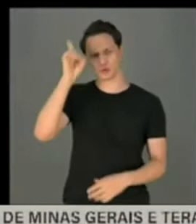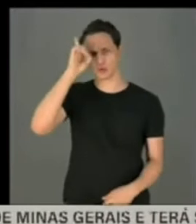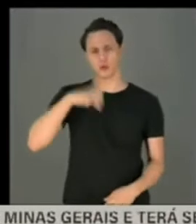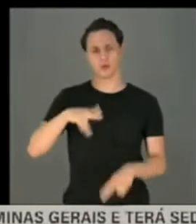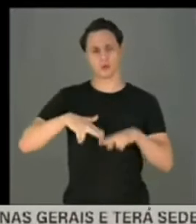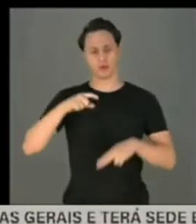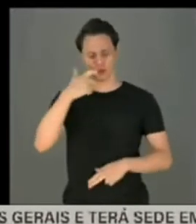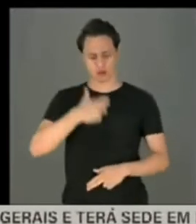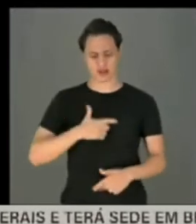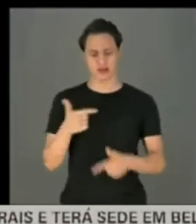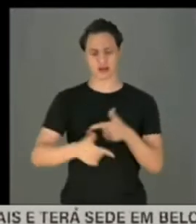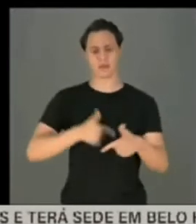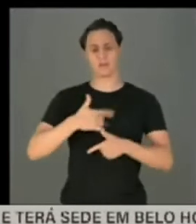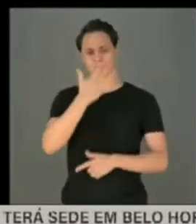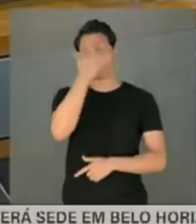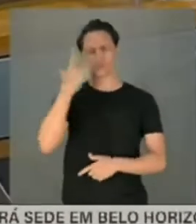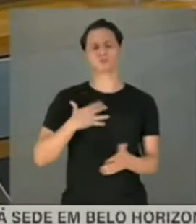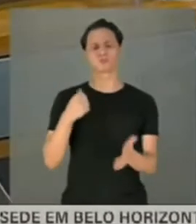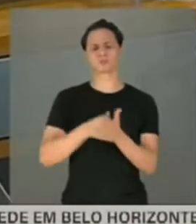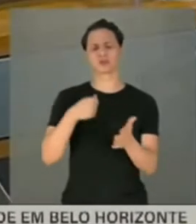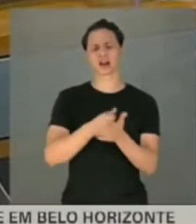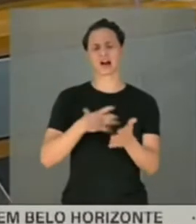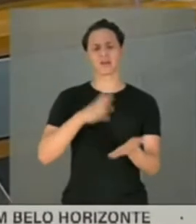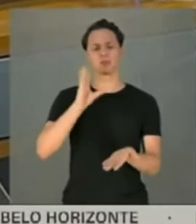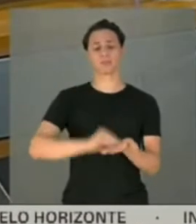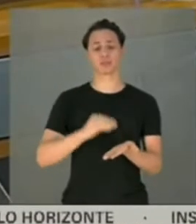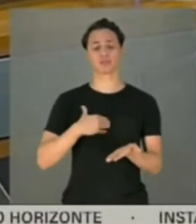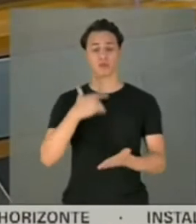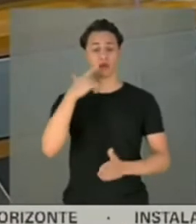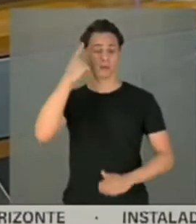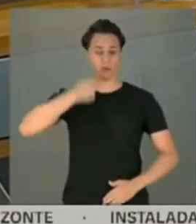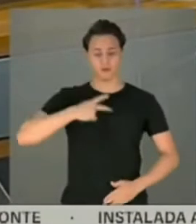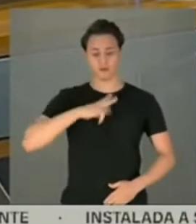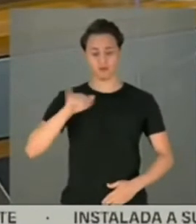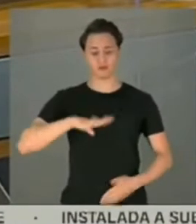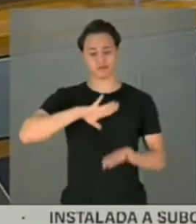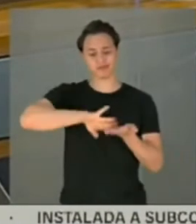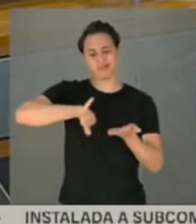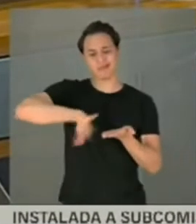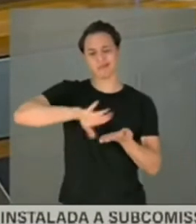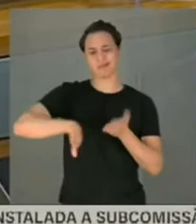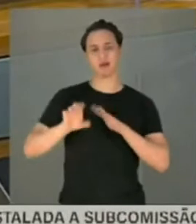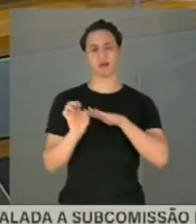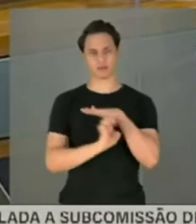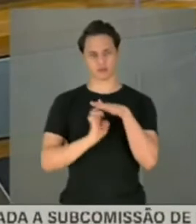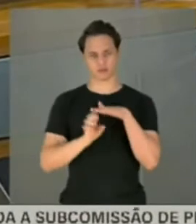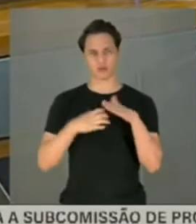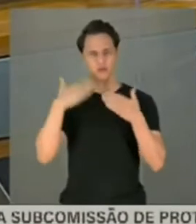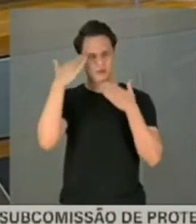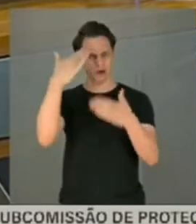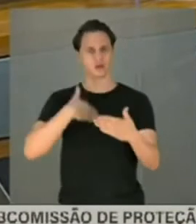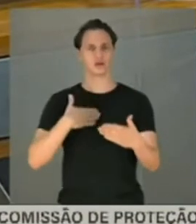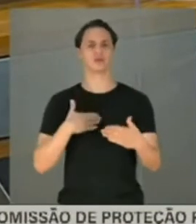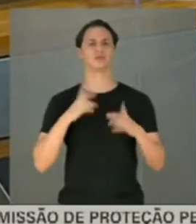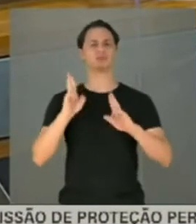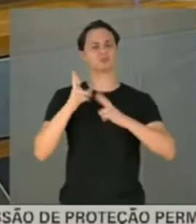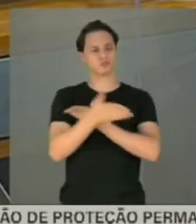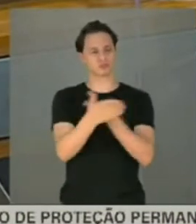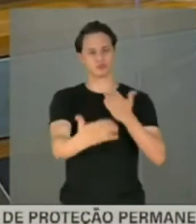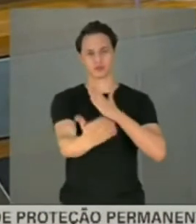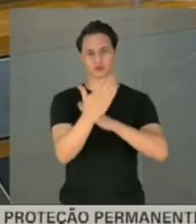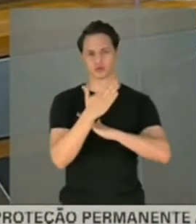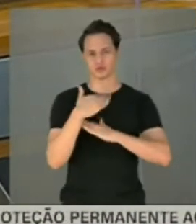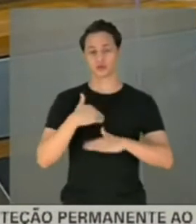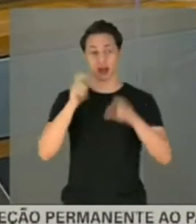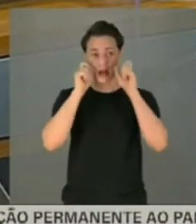trabalho. Aqueles que insistirem em não preencher o perfil vão perder espaço na empresa. Obrigado e conto com a colaboração de vocês.